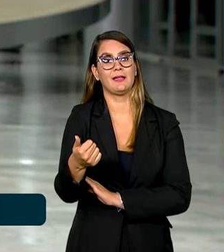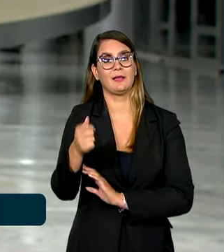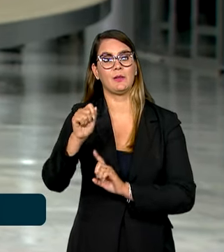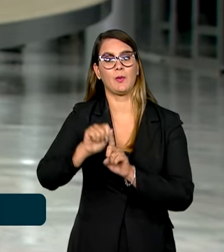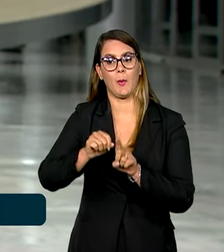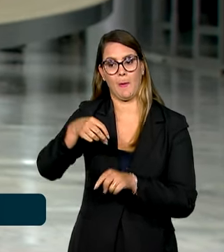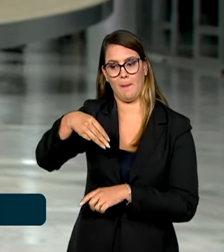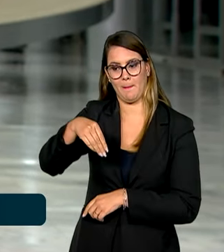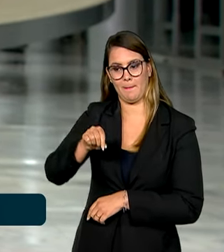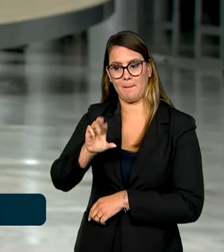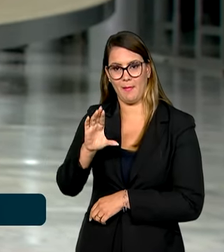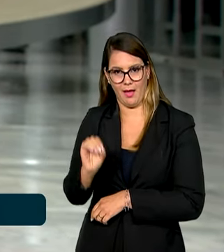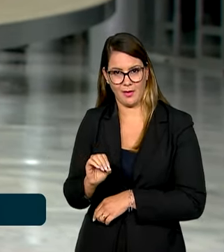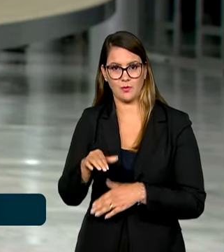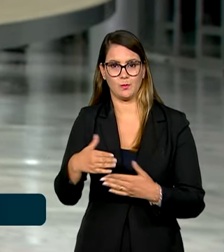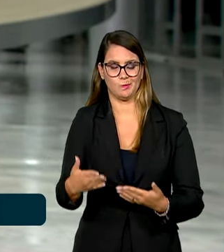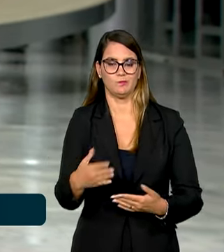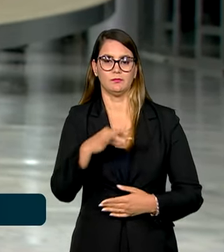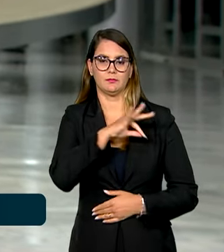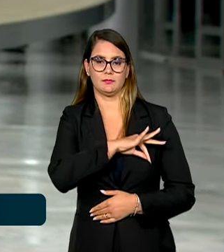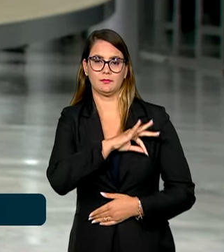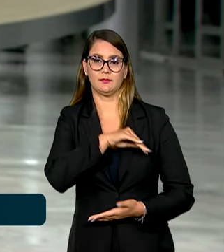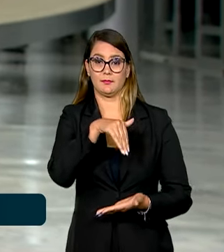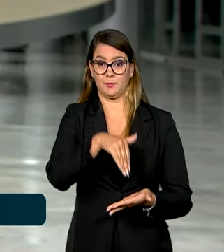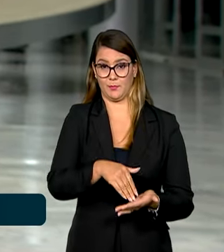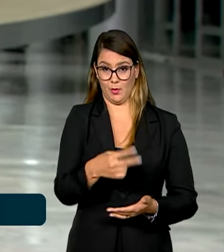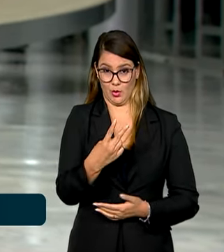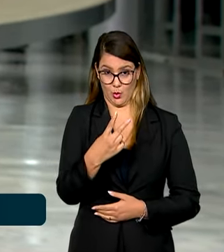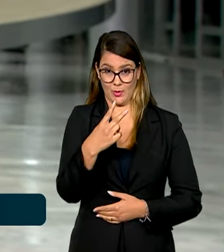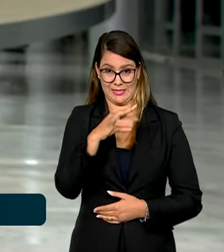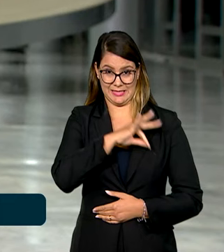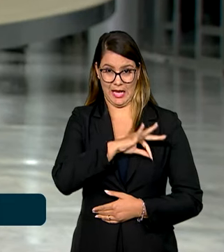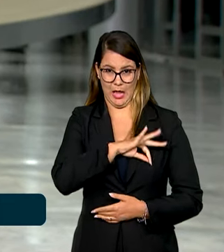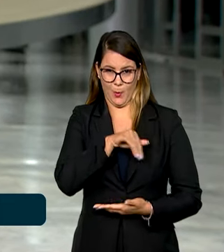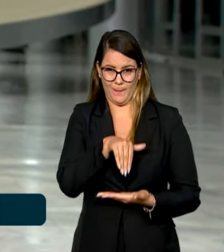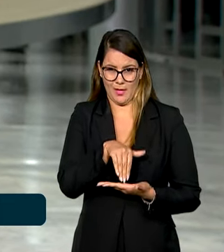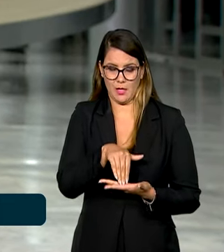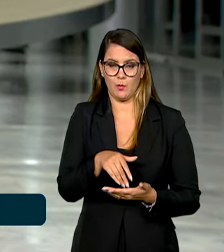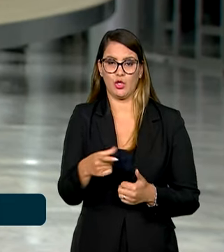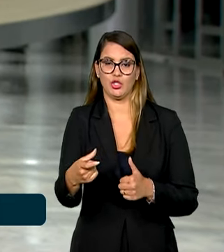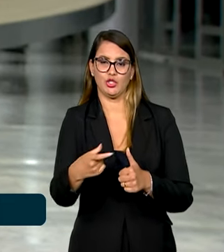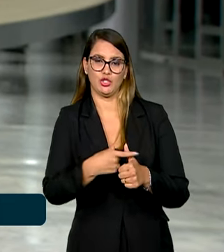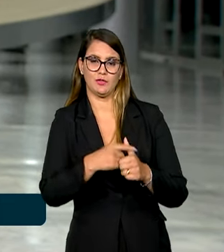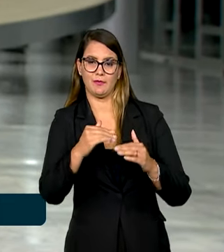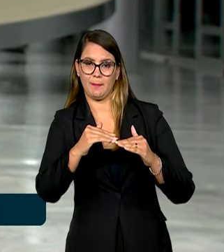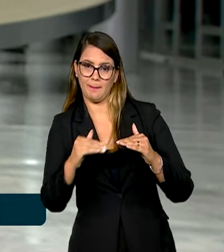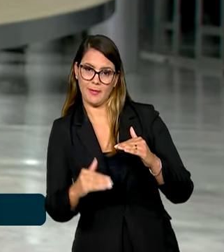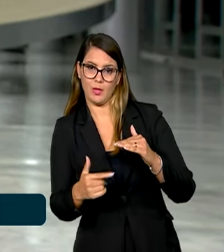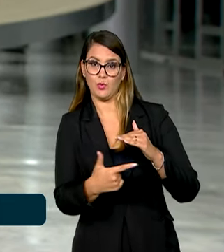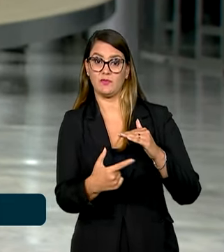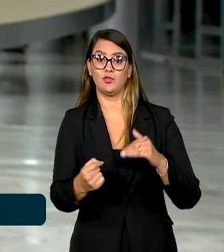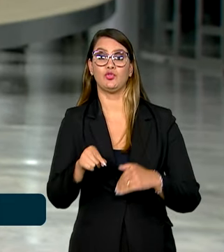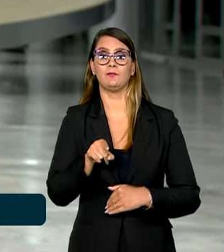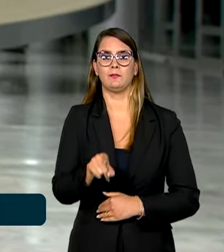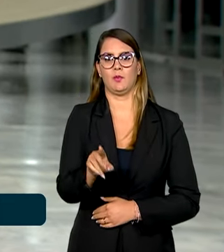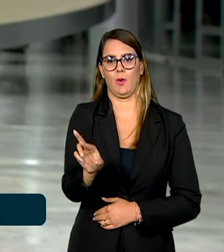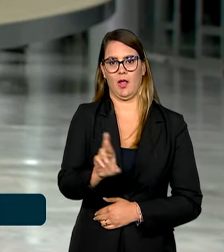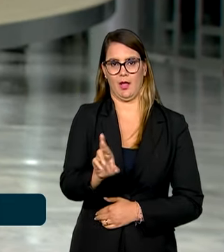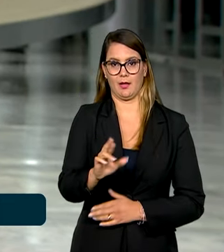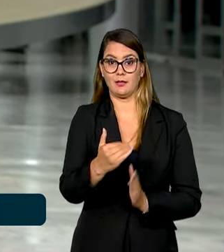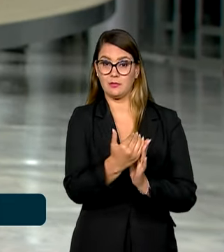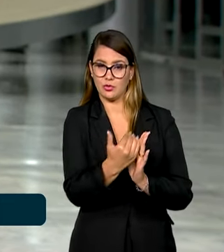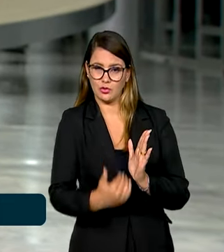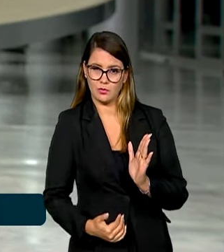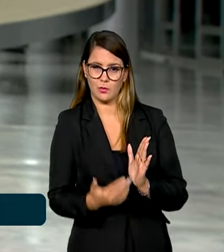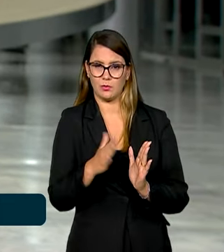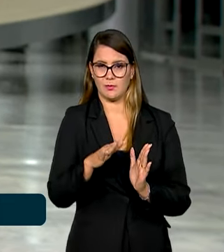Portanto, aqueles com renda bruta de até dois salários mínimos e dívidas com valor inferior a R$ 20 mil. São descontos